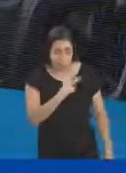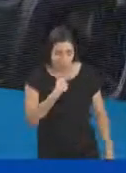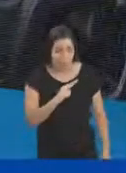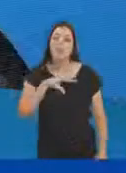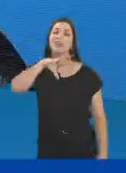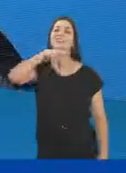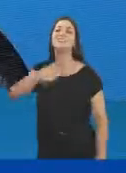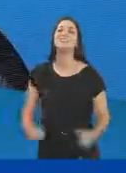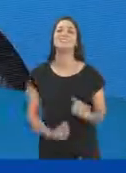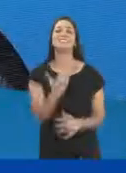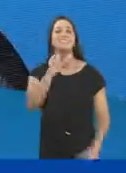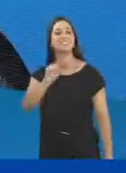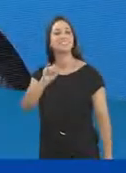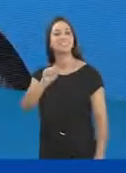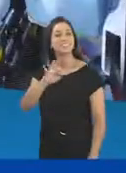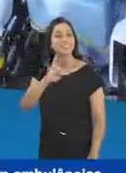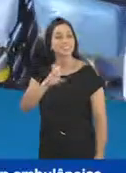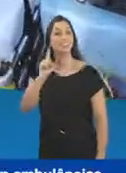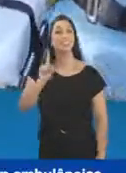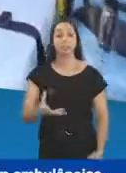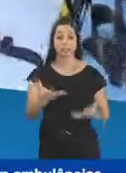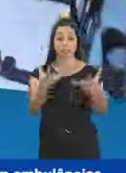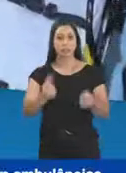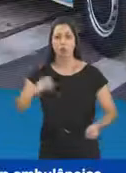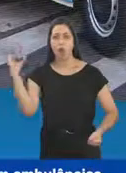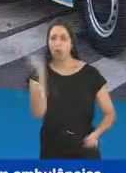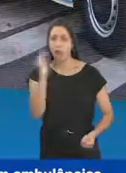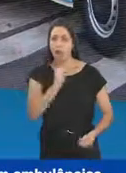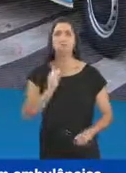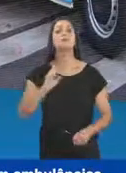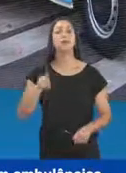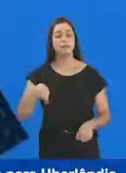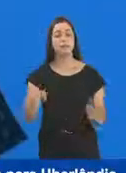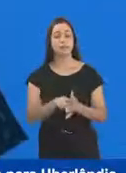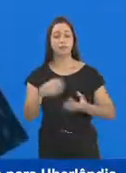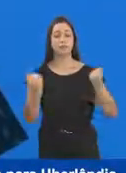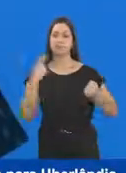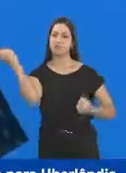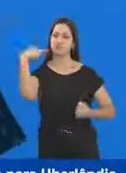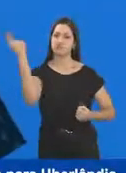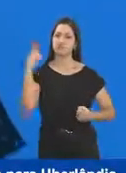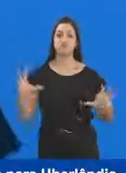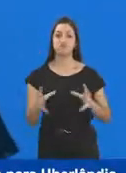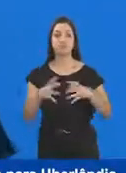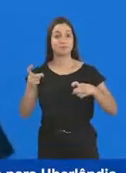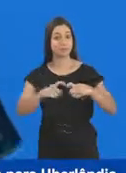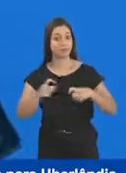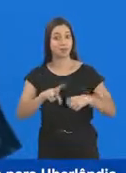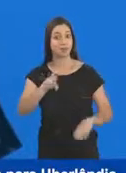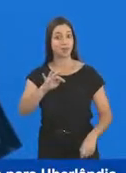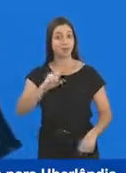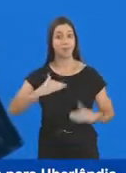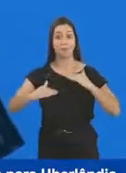rapidez, Odelmo criou o SEAT, um sistema de atendimento de urgência e emergência, com ambulâncias, equipe médica